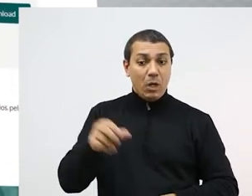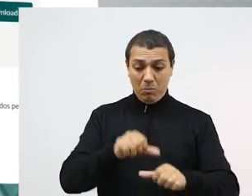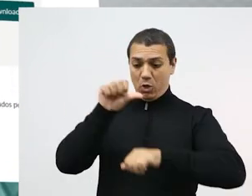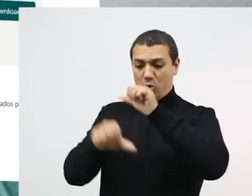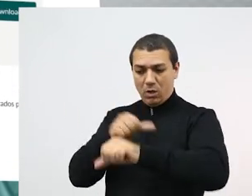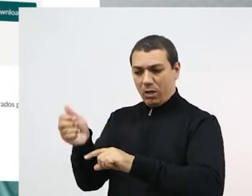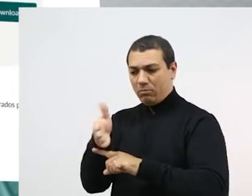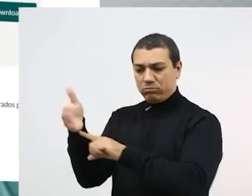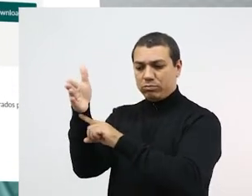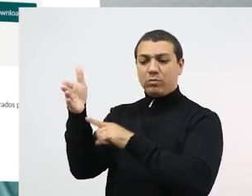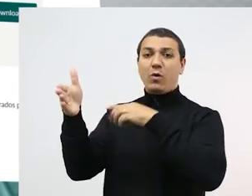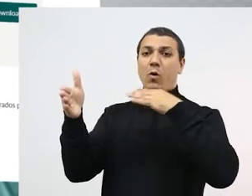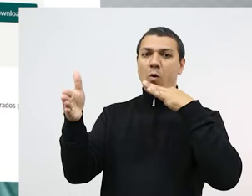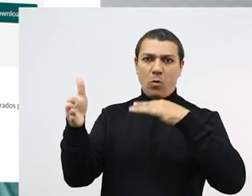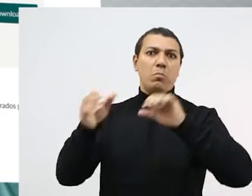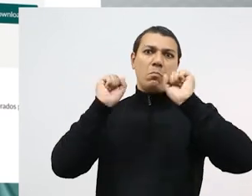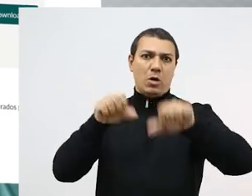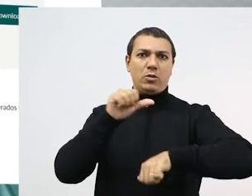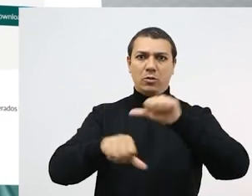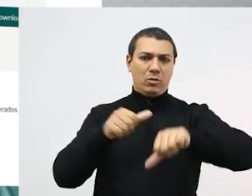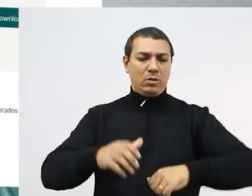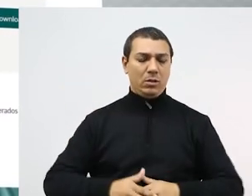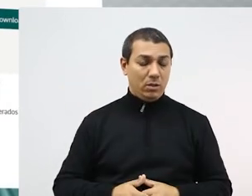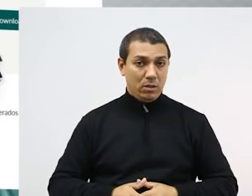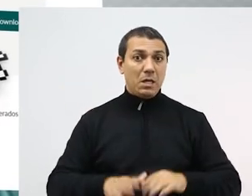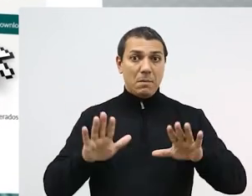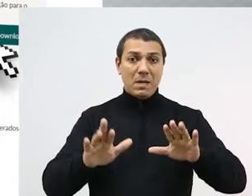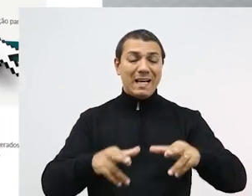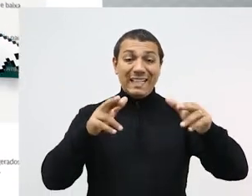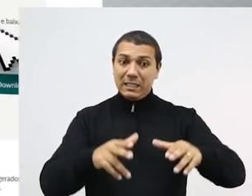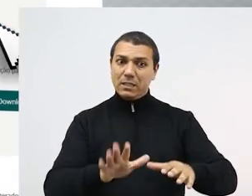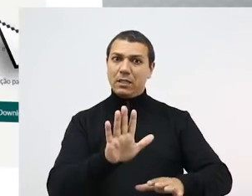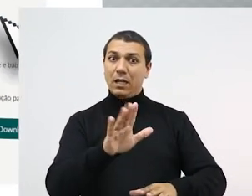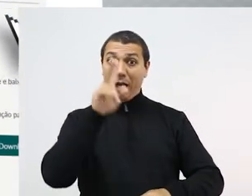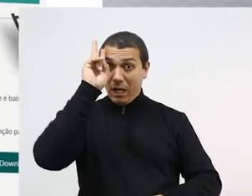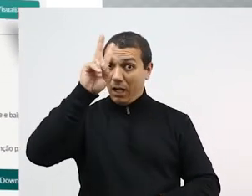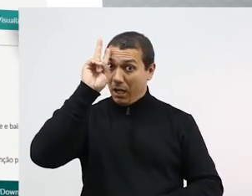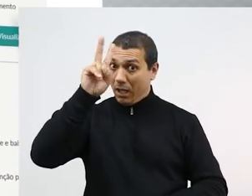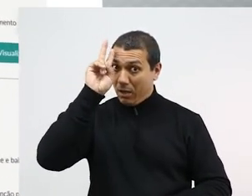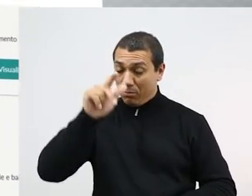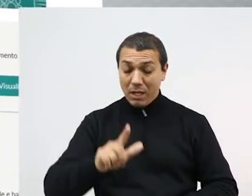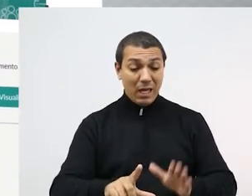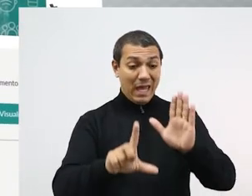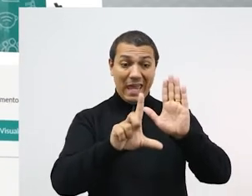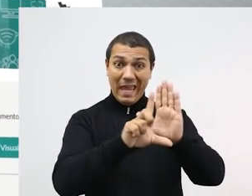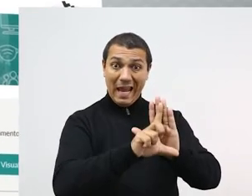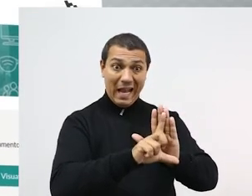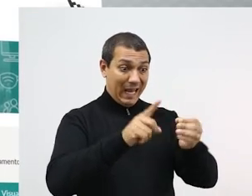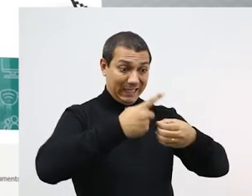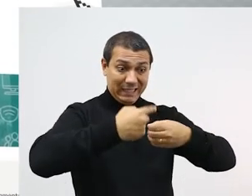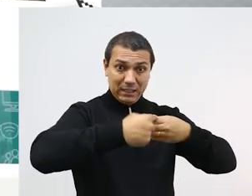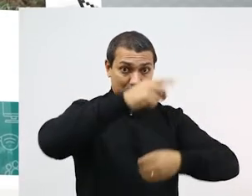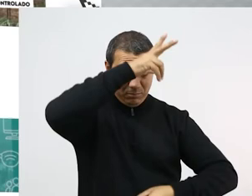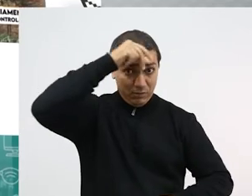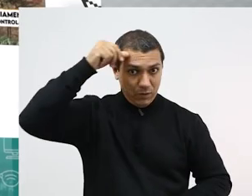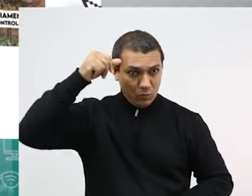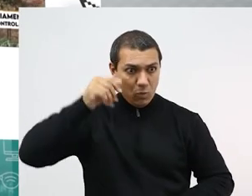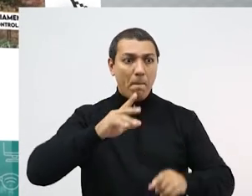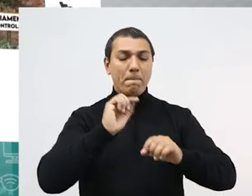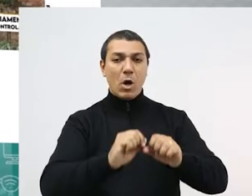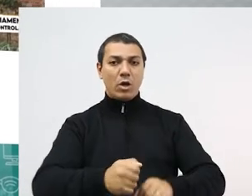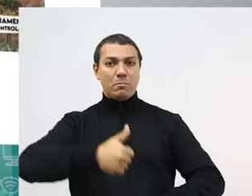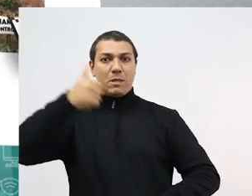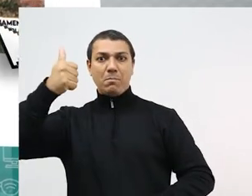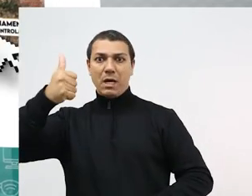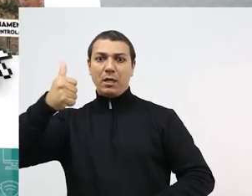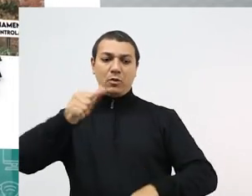o que pode alterar a cor das bandeiras. Sempre lembrando que os decretos municipais podem ser mais restritivos do que as regras